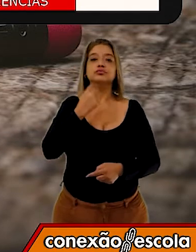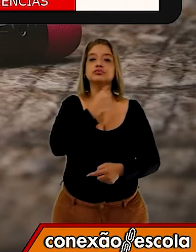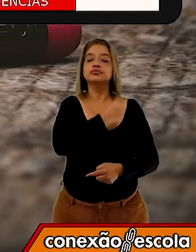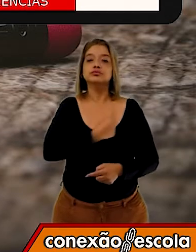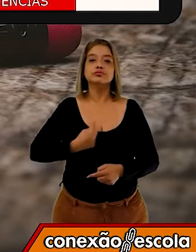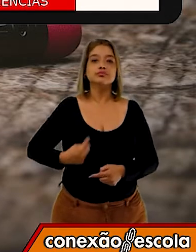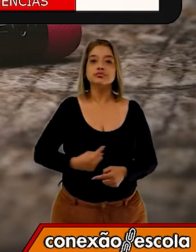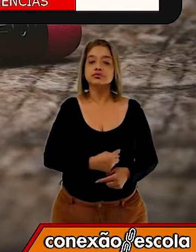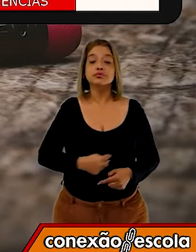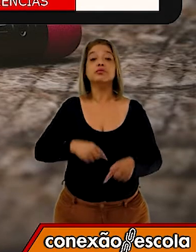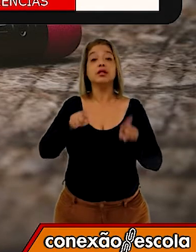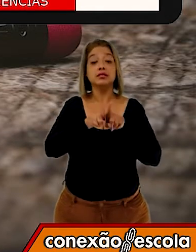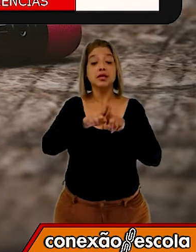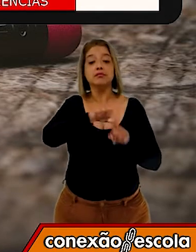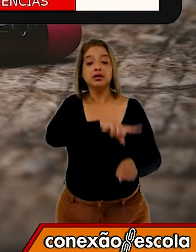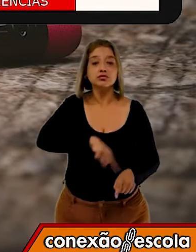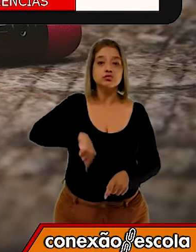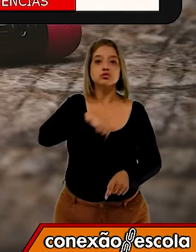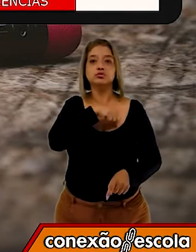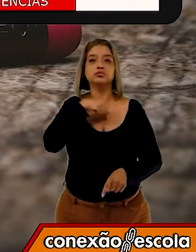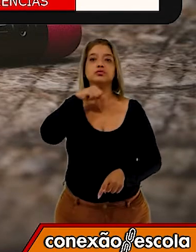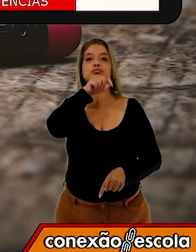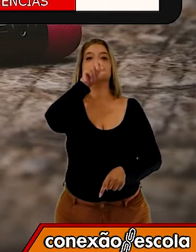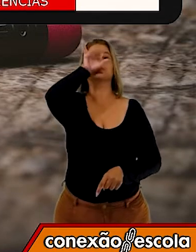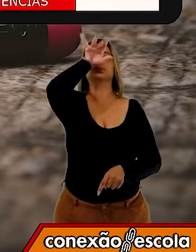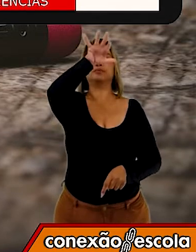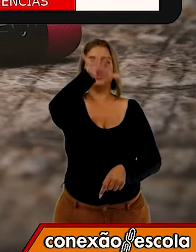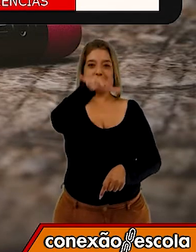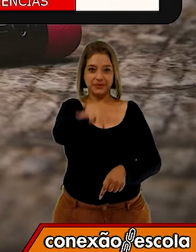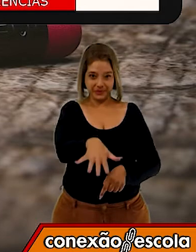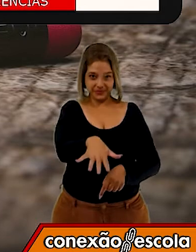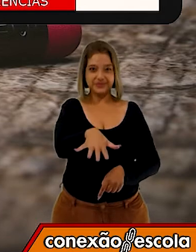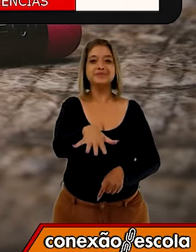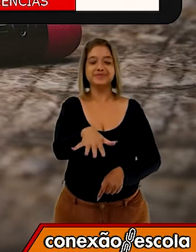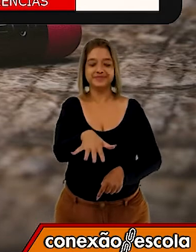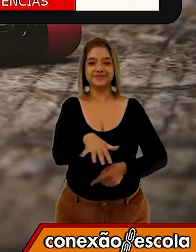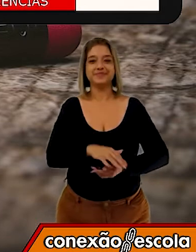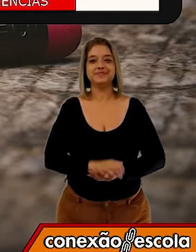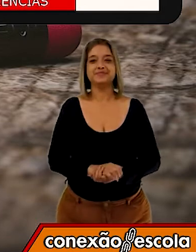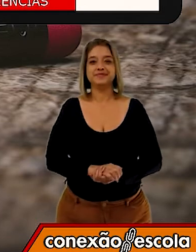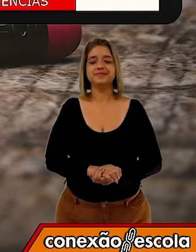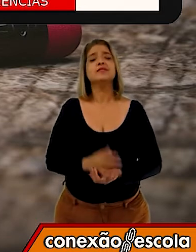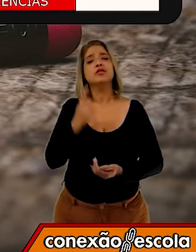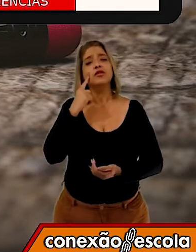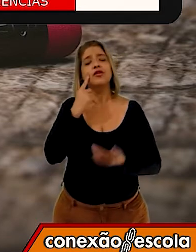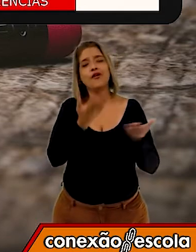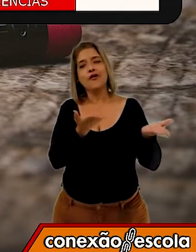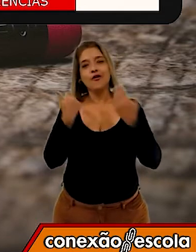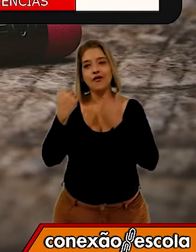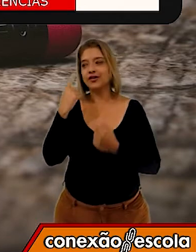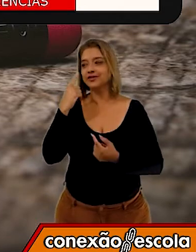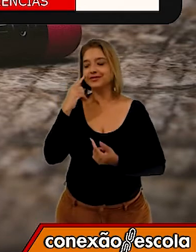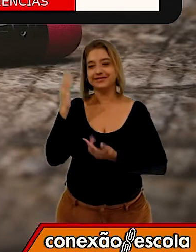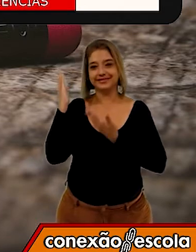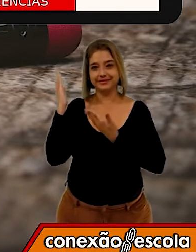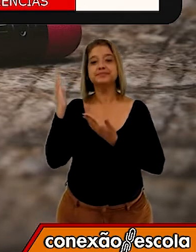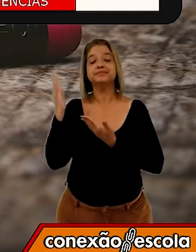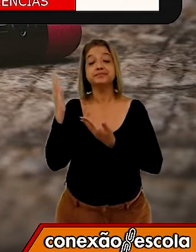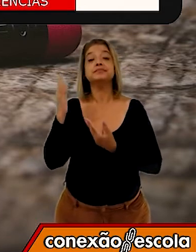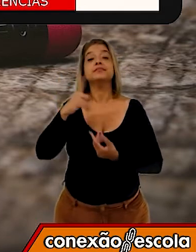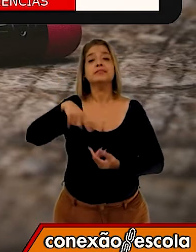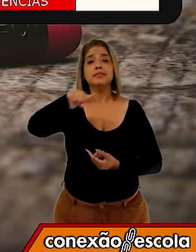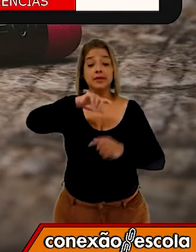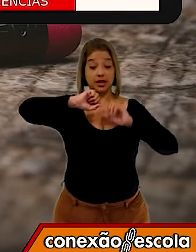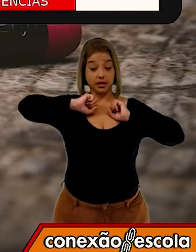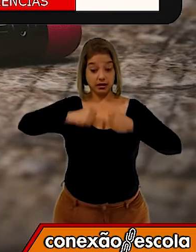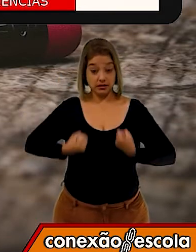dentro e para fora das cavidades pulmonares. Acompanhe comigo. Além disso, o